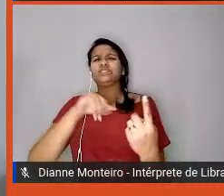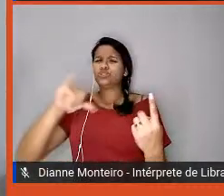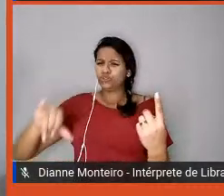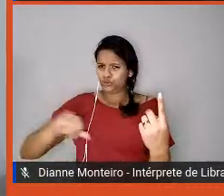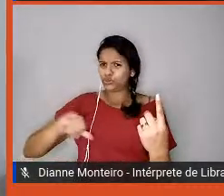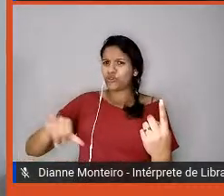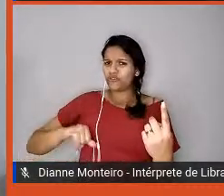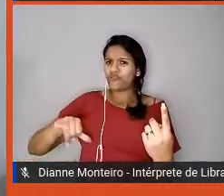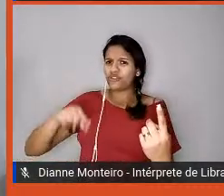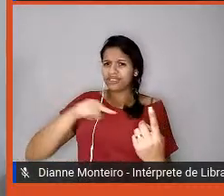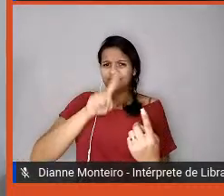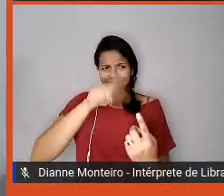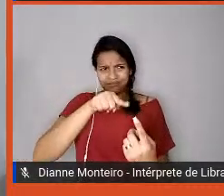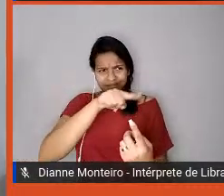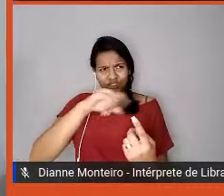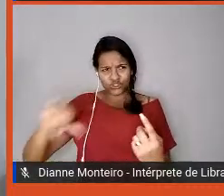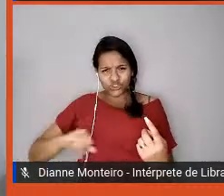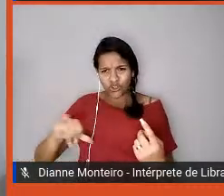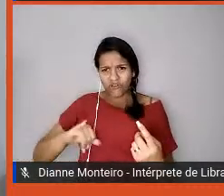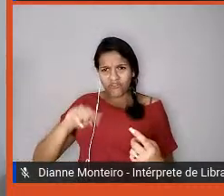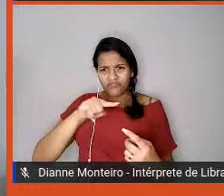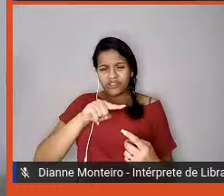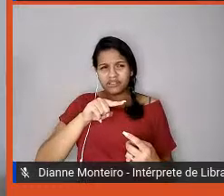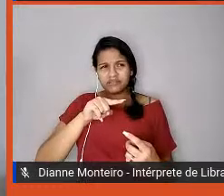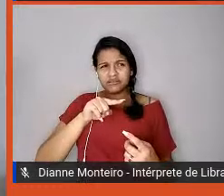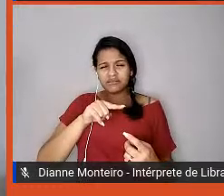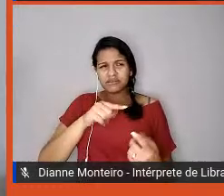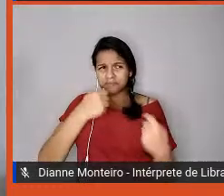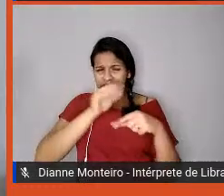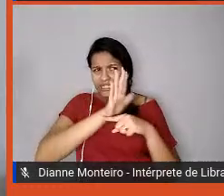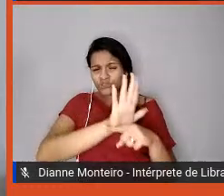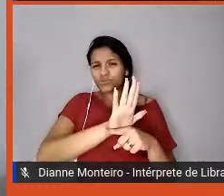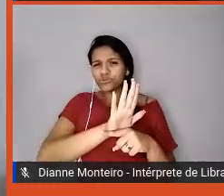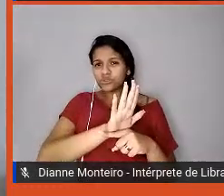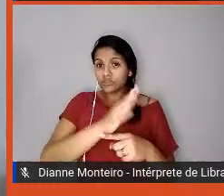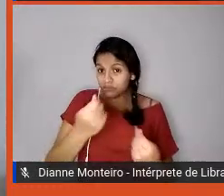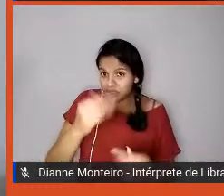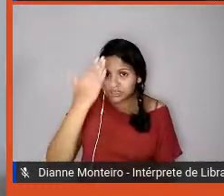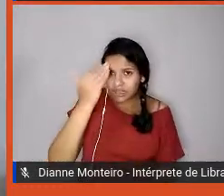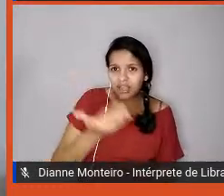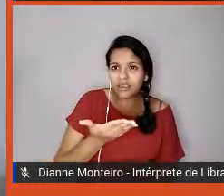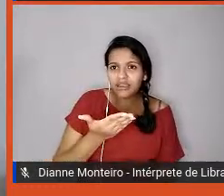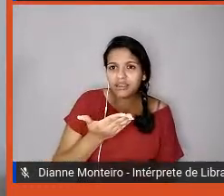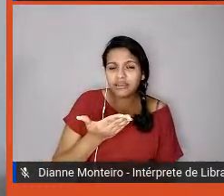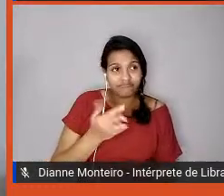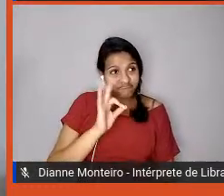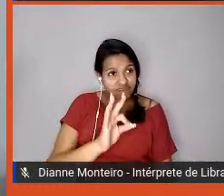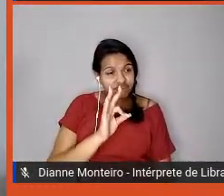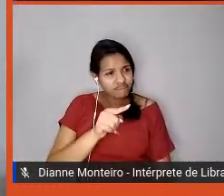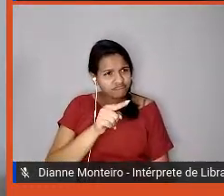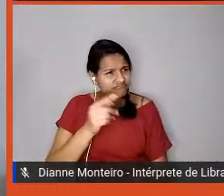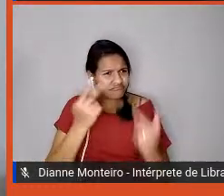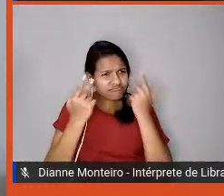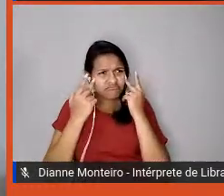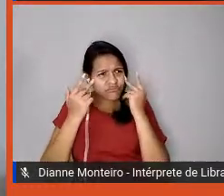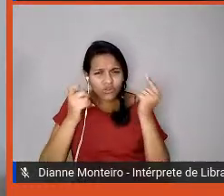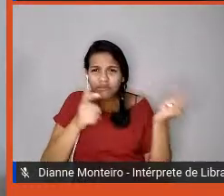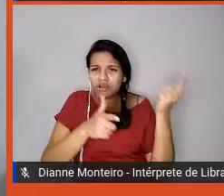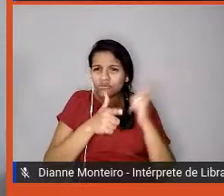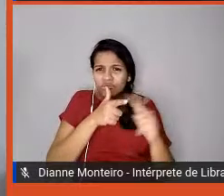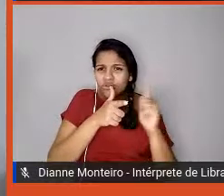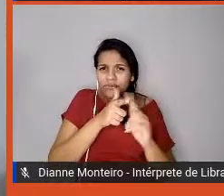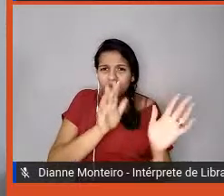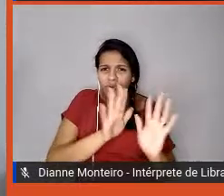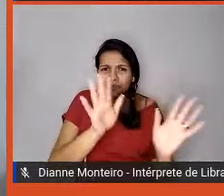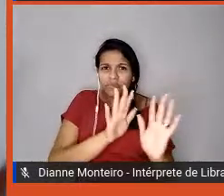a gente precisa entender que a gente não está bem sempre, né, a gente, tudo bem também não estar bem, nós